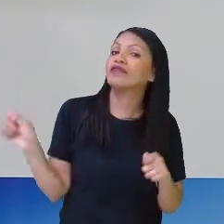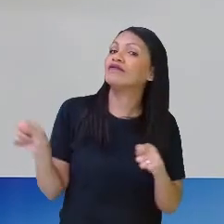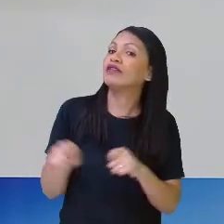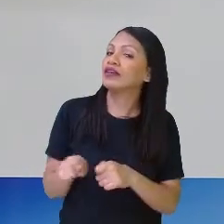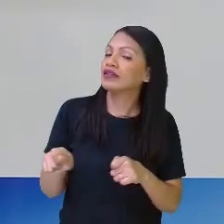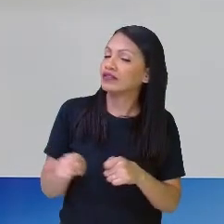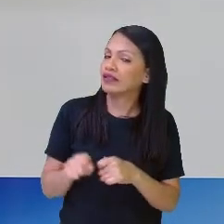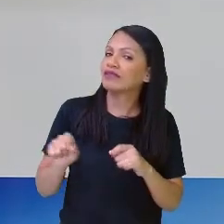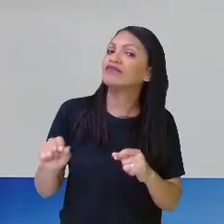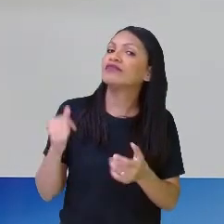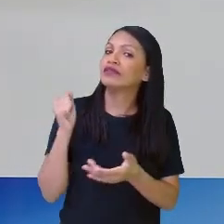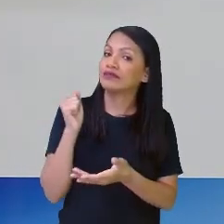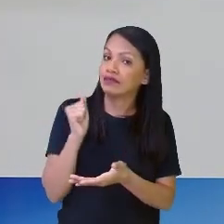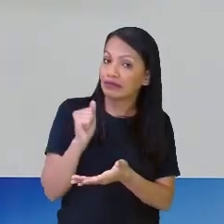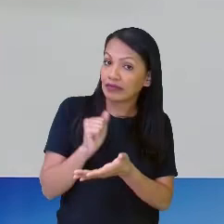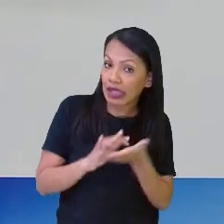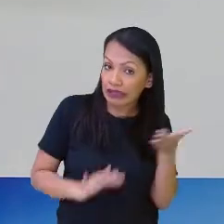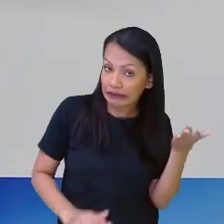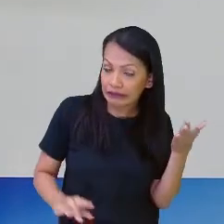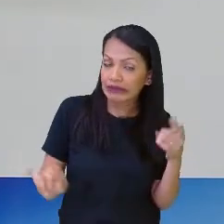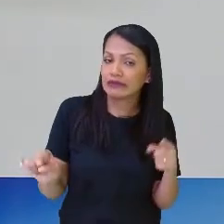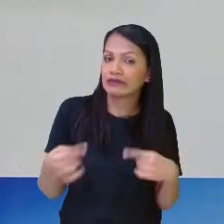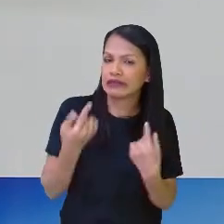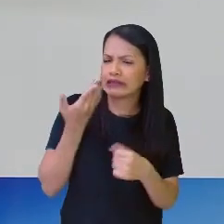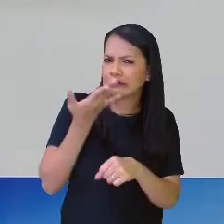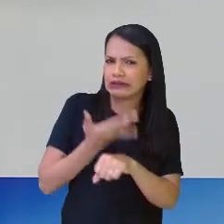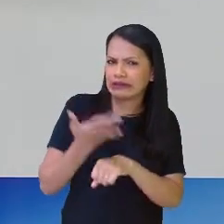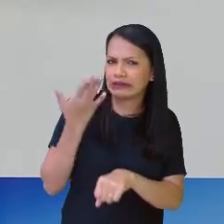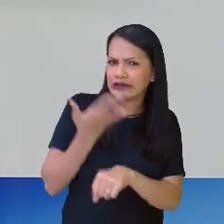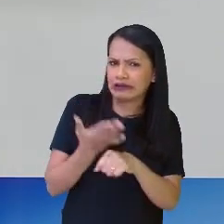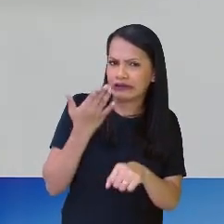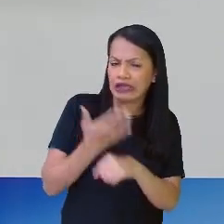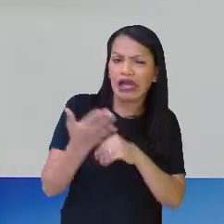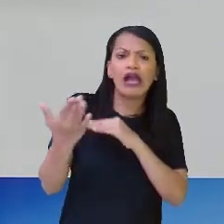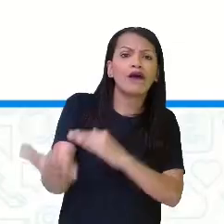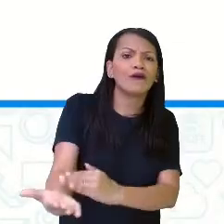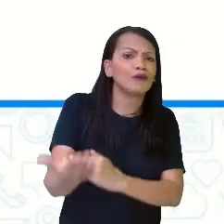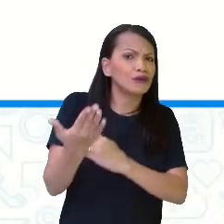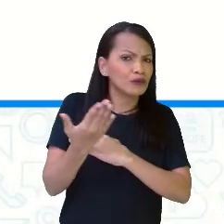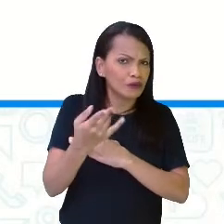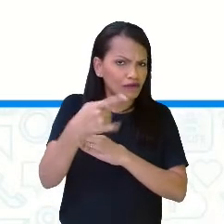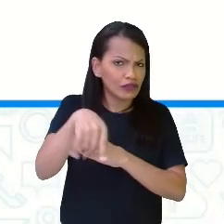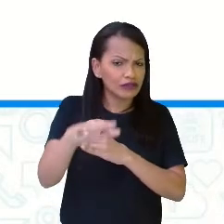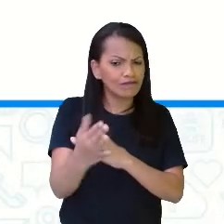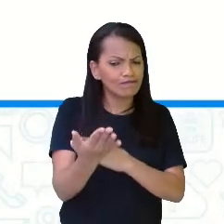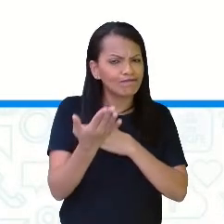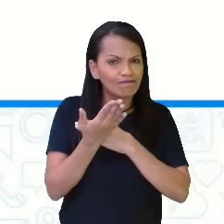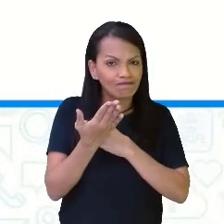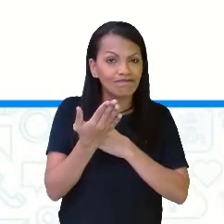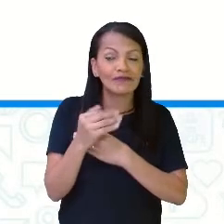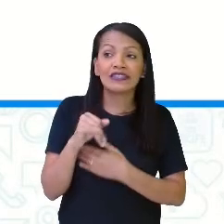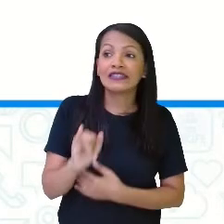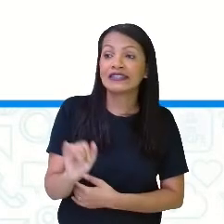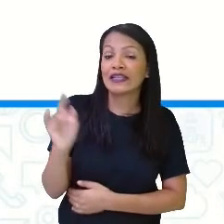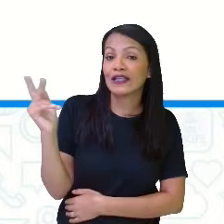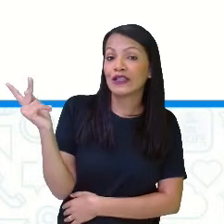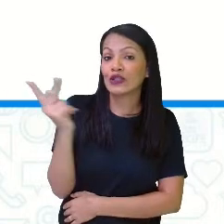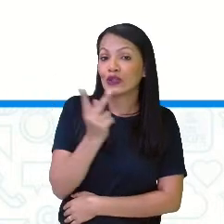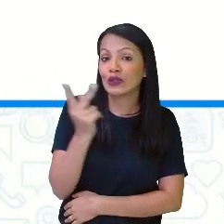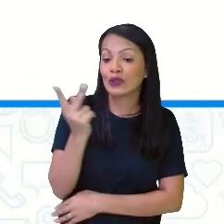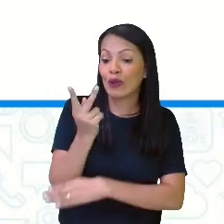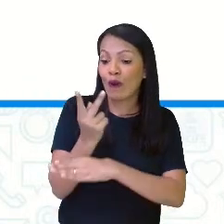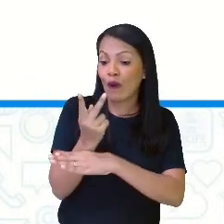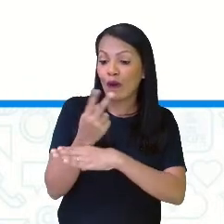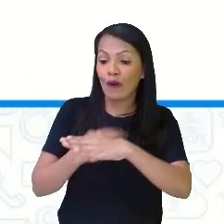exercícios e agora eu vou pedir a ajuda de vocês. Aqui agora, olha só. E se dois quintos dos